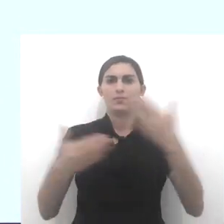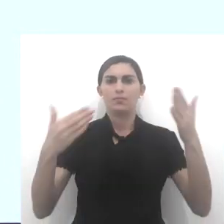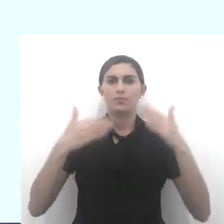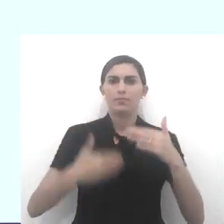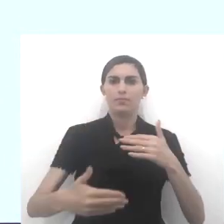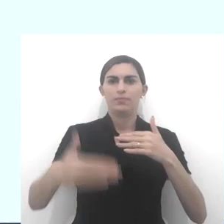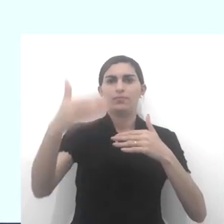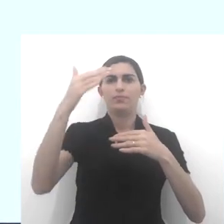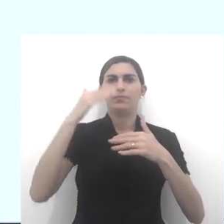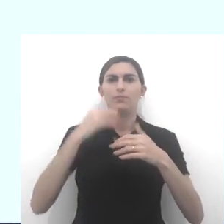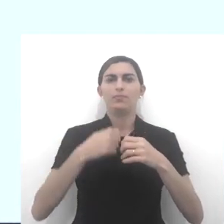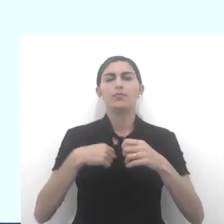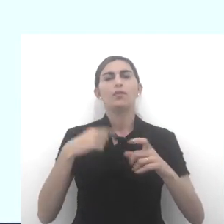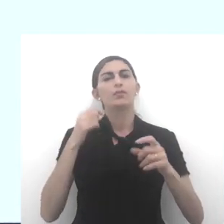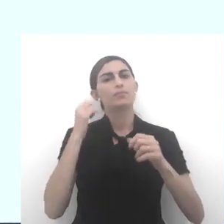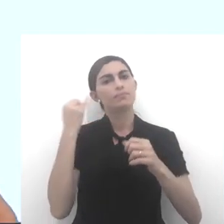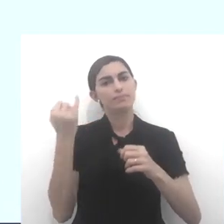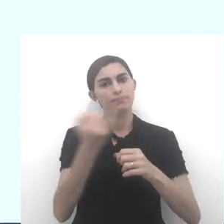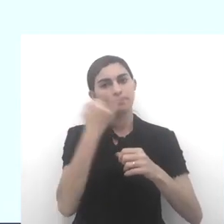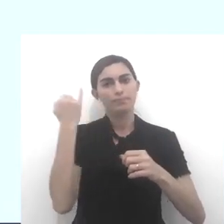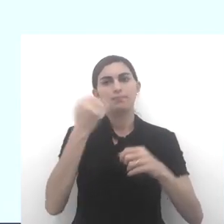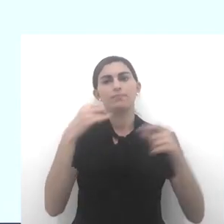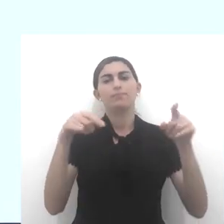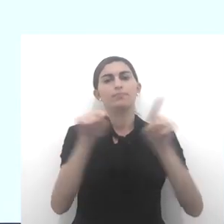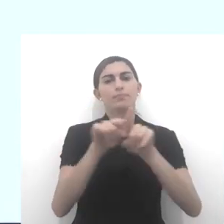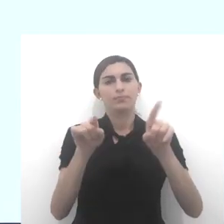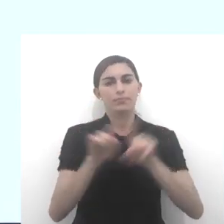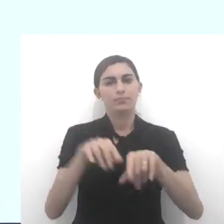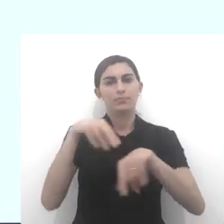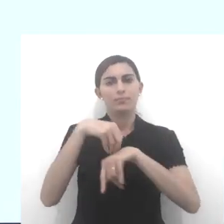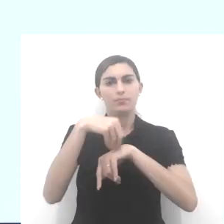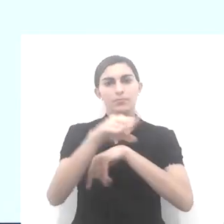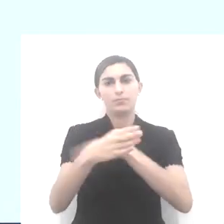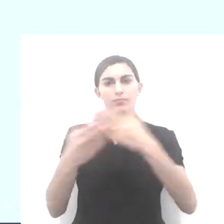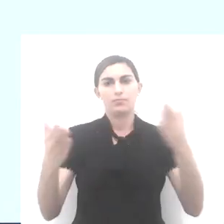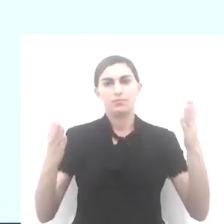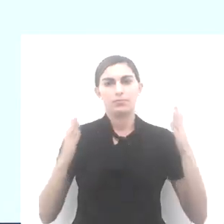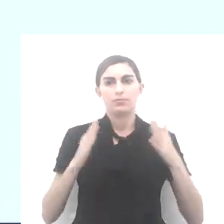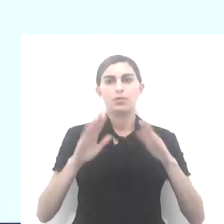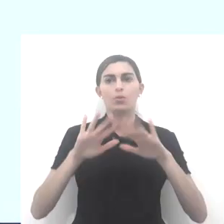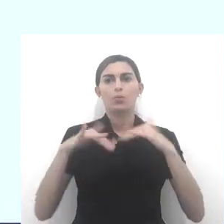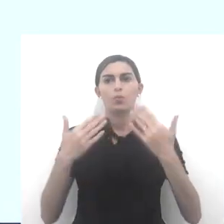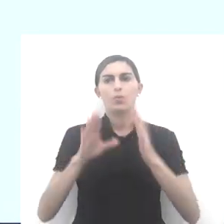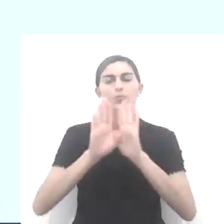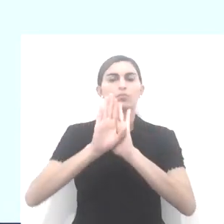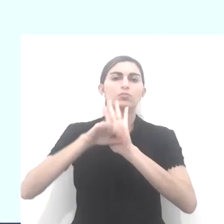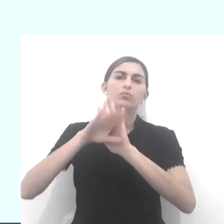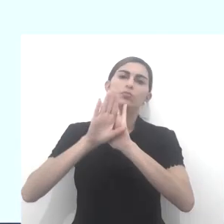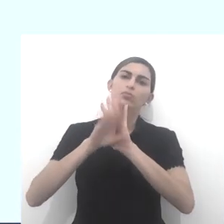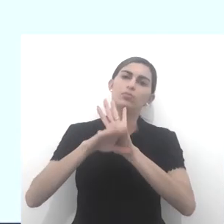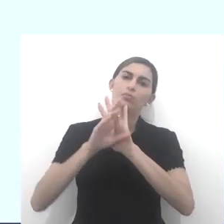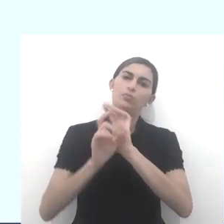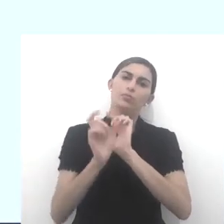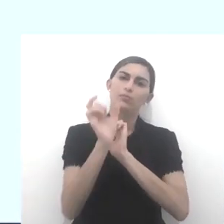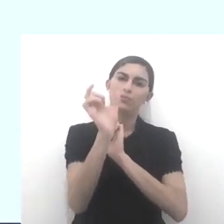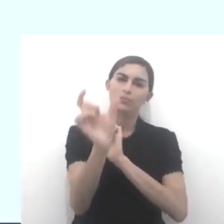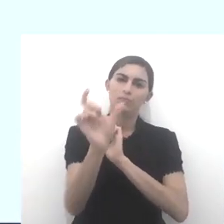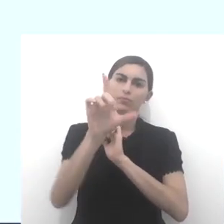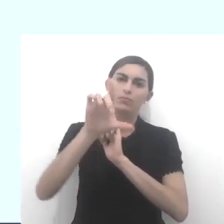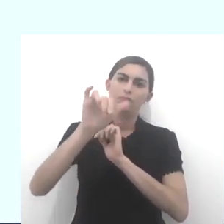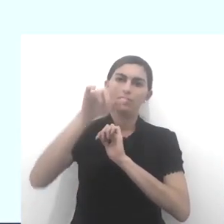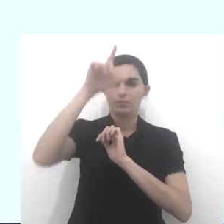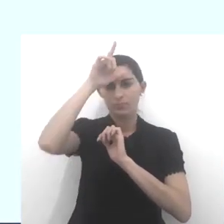em frente. Antes de mais nada, é importante também salientar, destacar qual o conceito da palavra